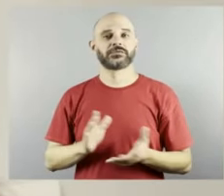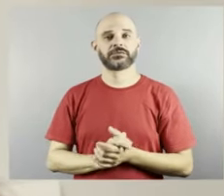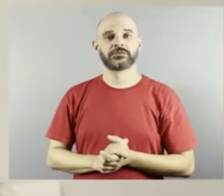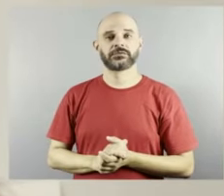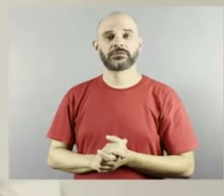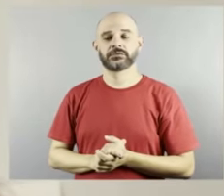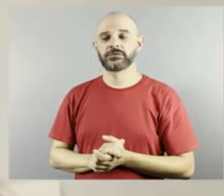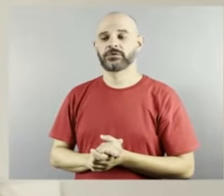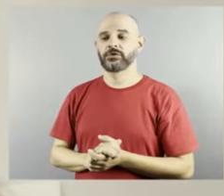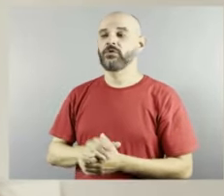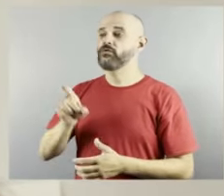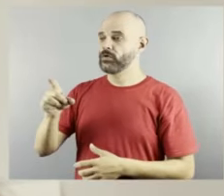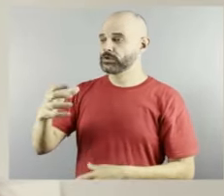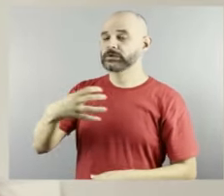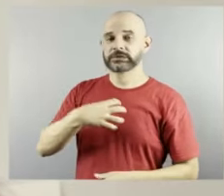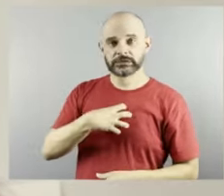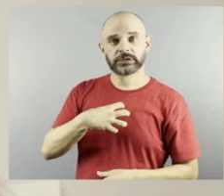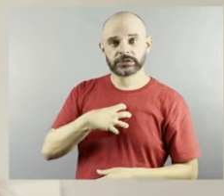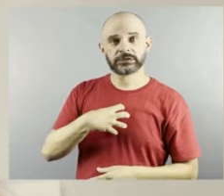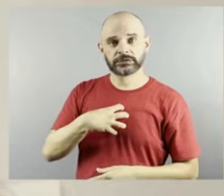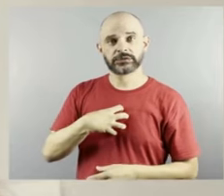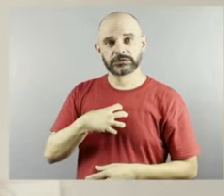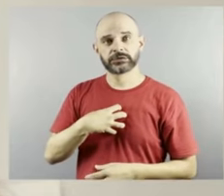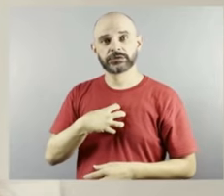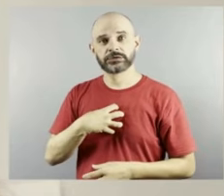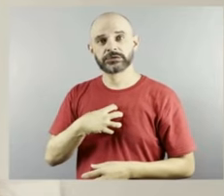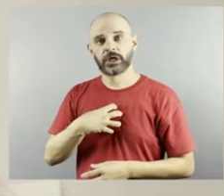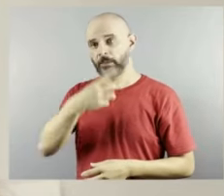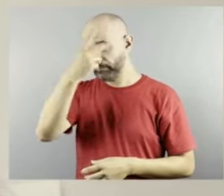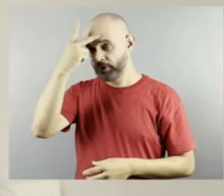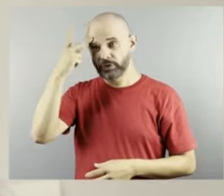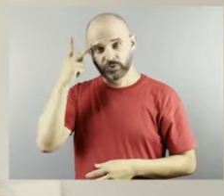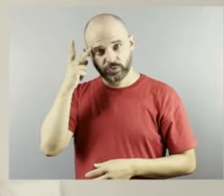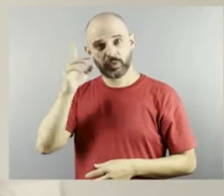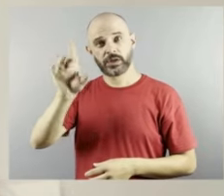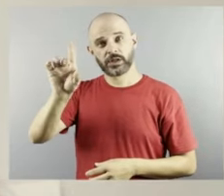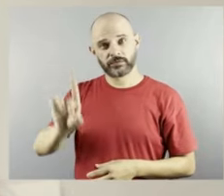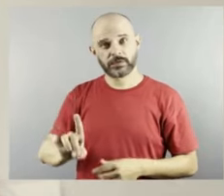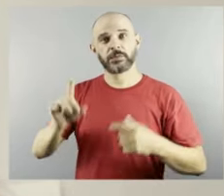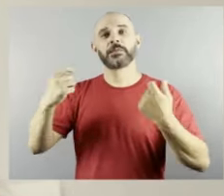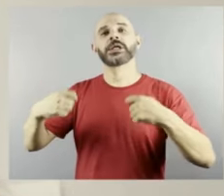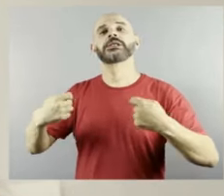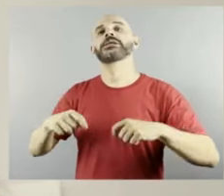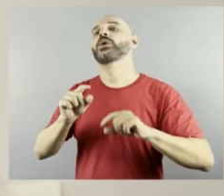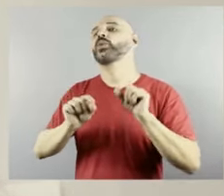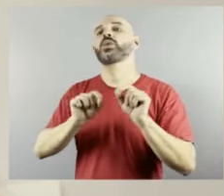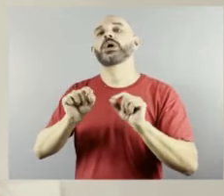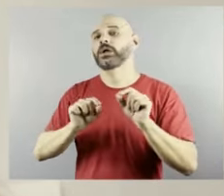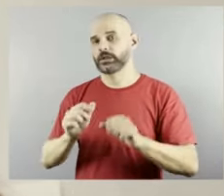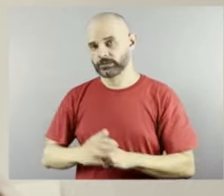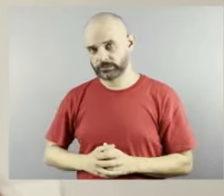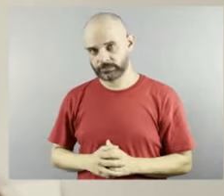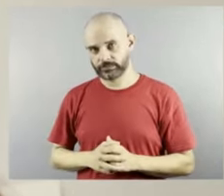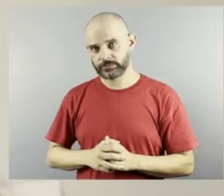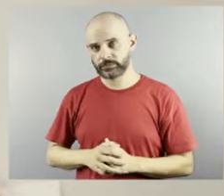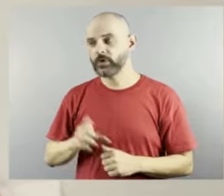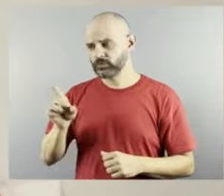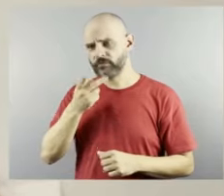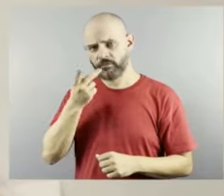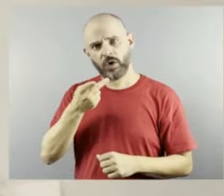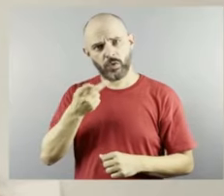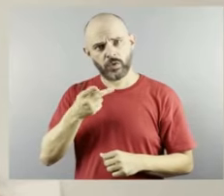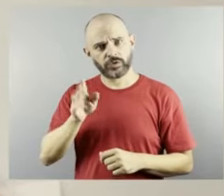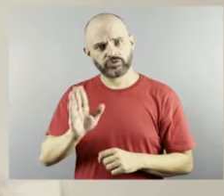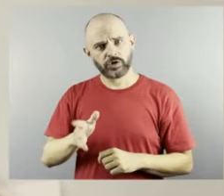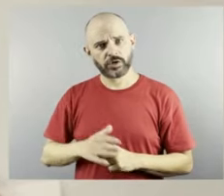especificamente sobre as pessoas com deficiência o que precisa para modificar isso né você falou um pouquinho né mas aí o que precisa realmente